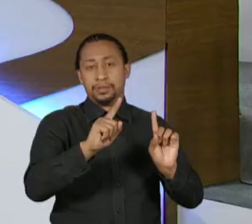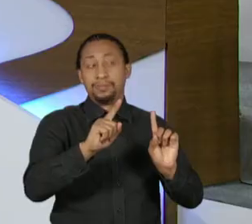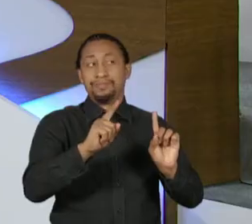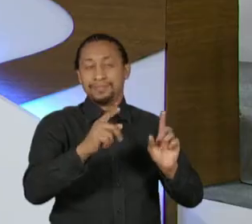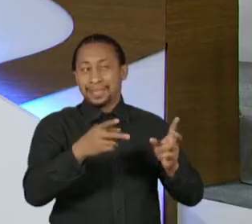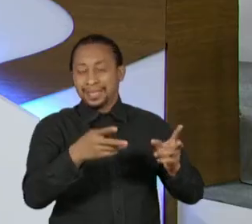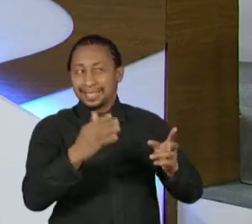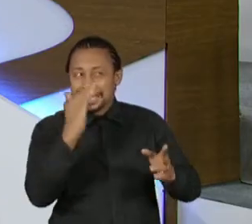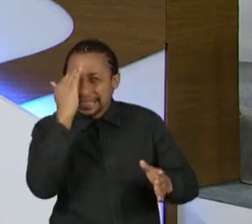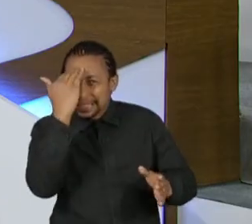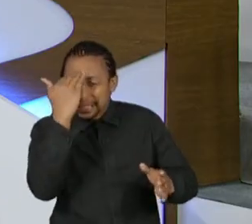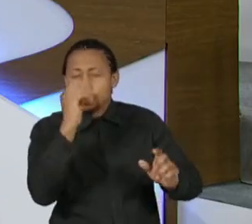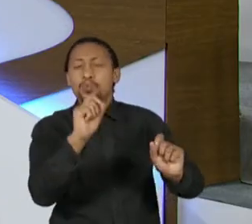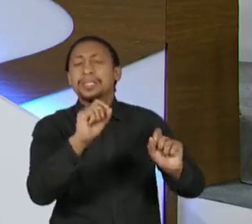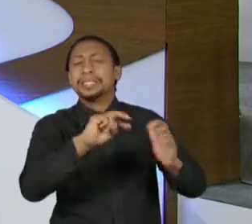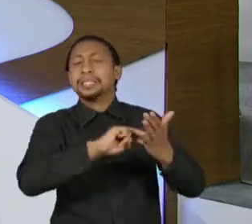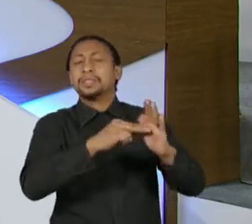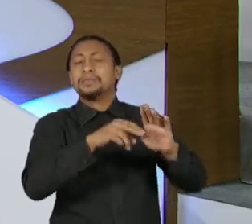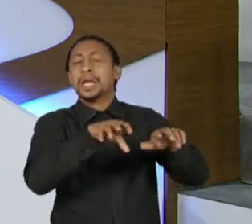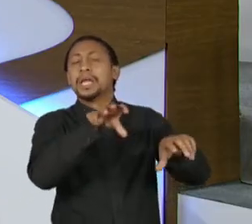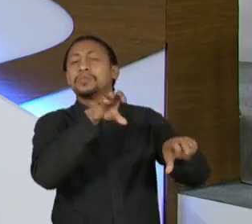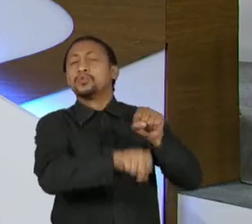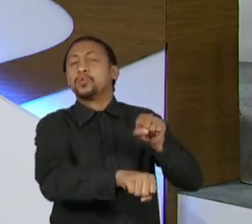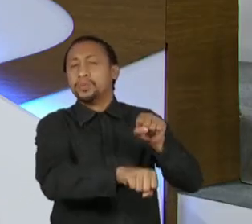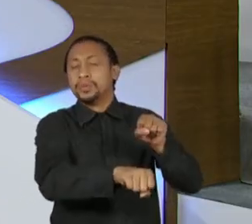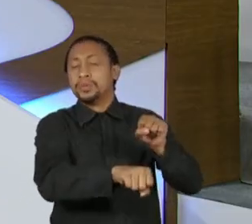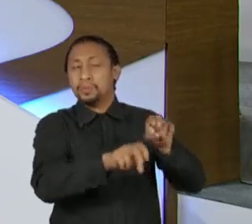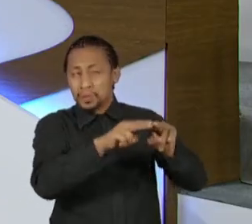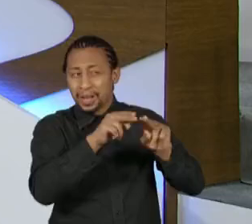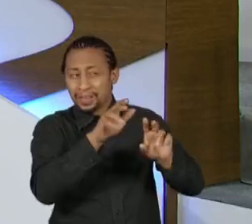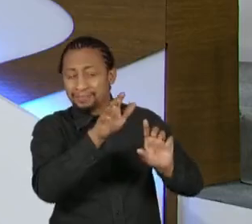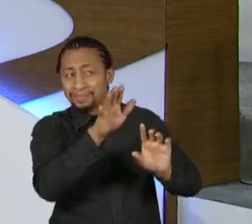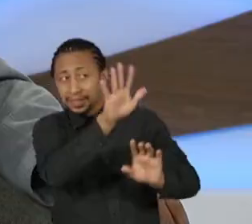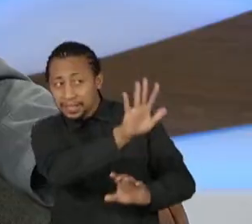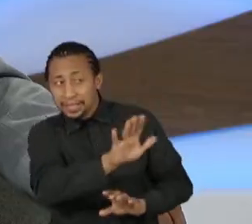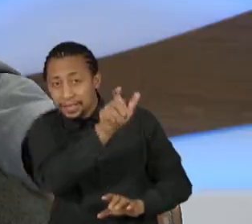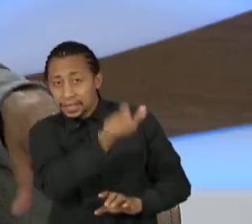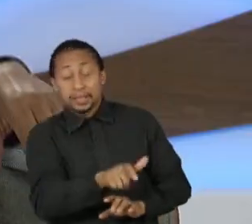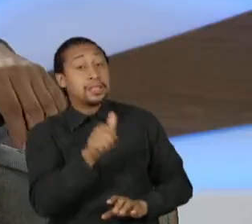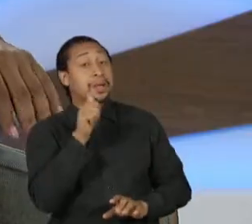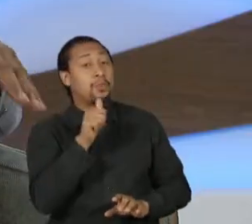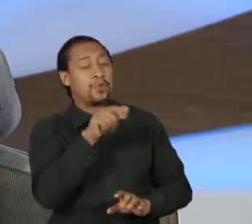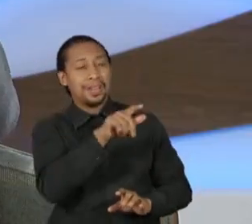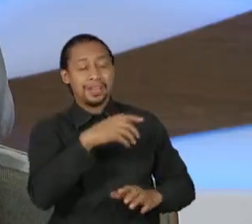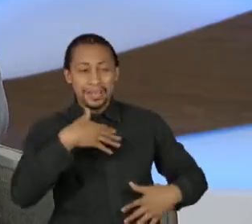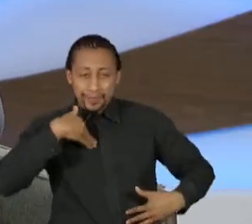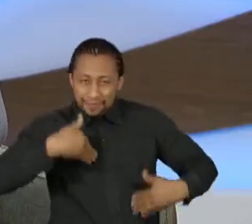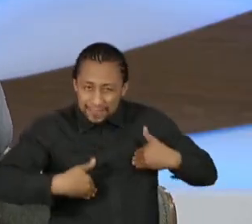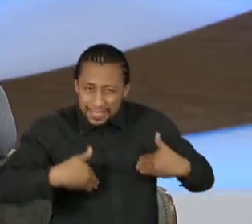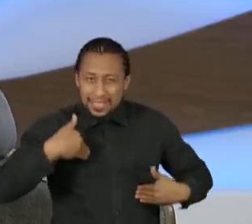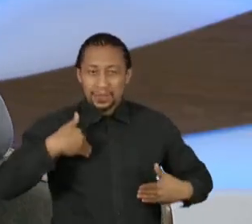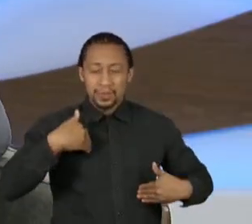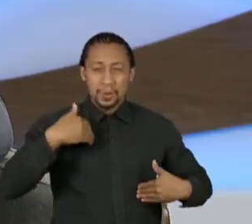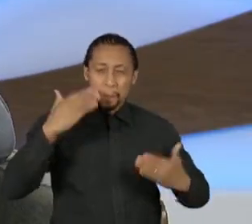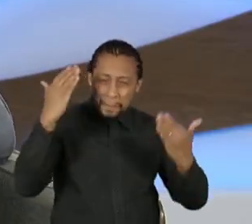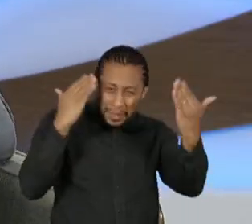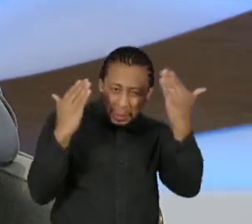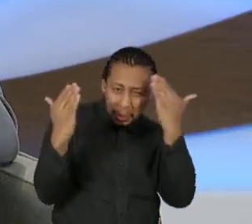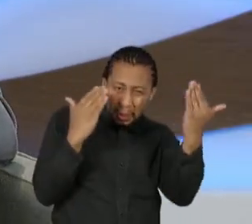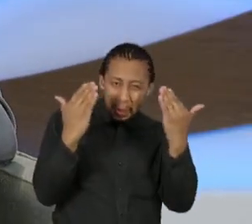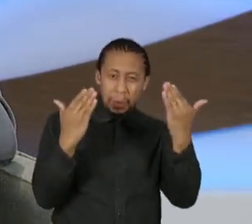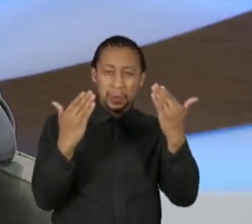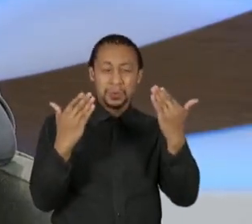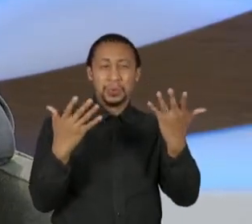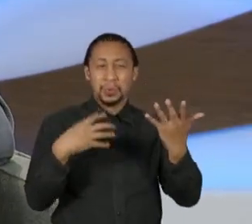estupro para uma mulher, do ponto de vista físico, do ponto de vista psicológico, do ponto de vista moral. Então, o Brasil é um país